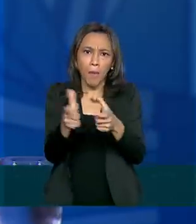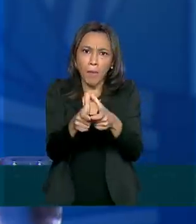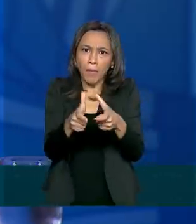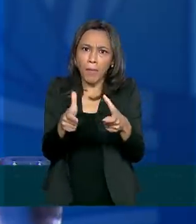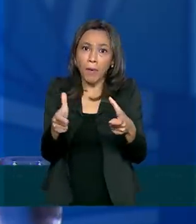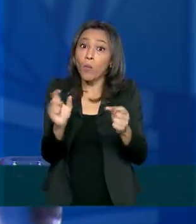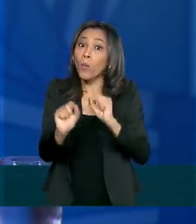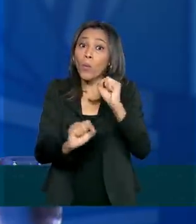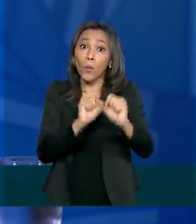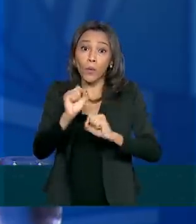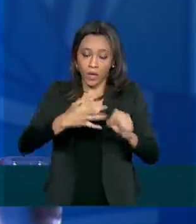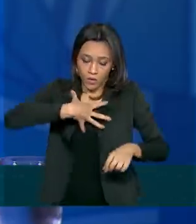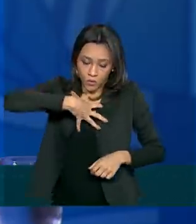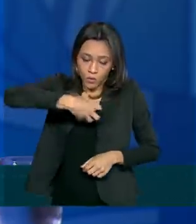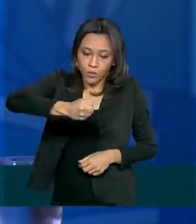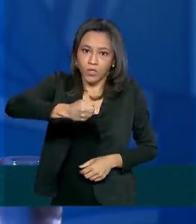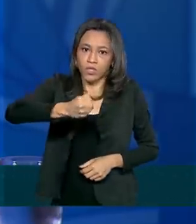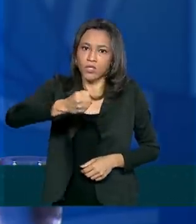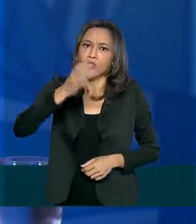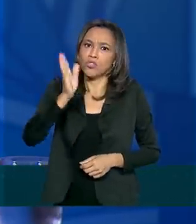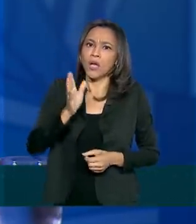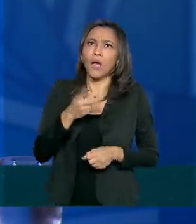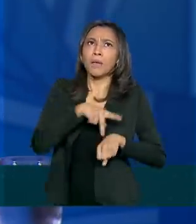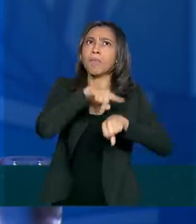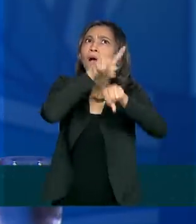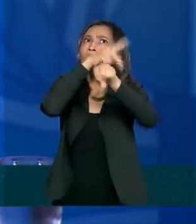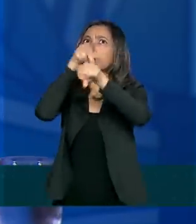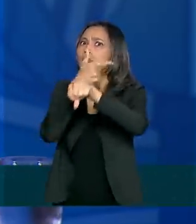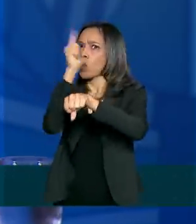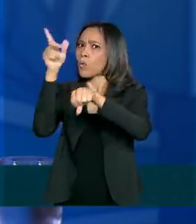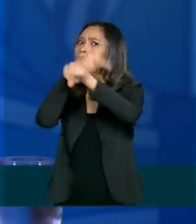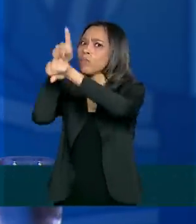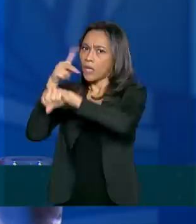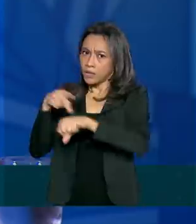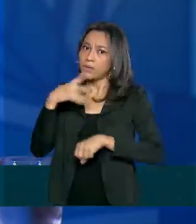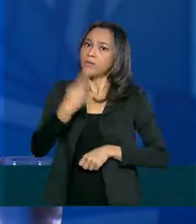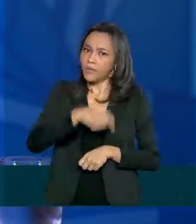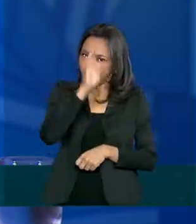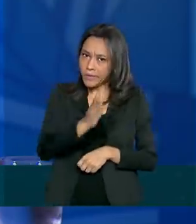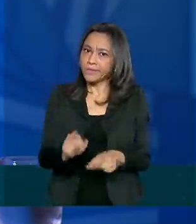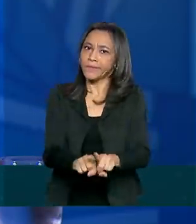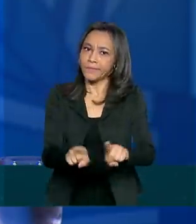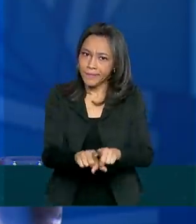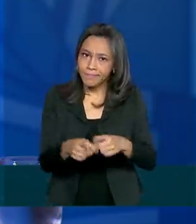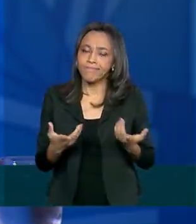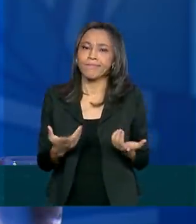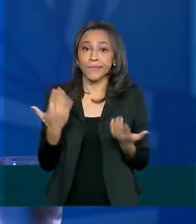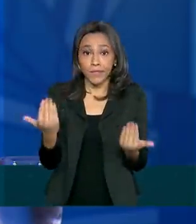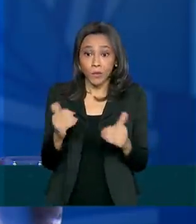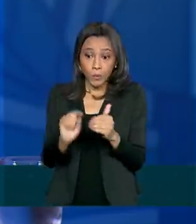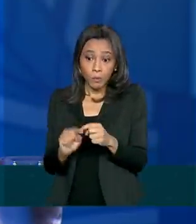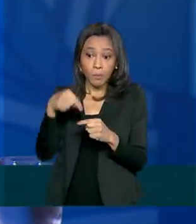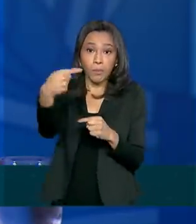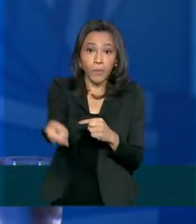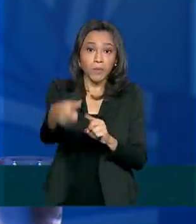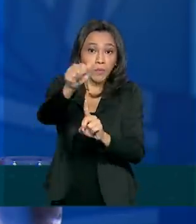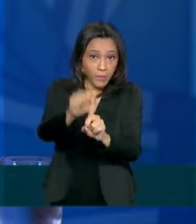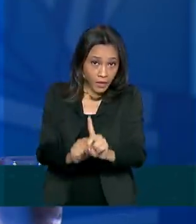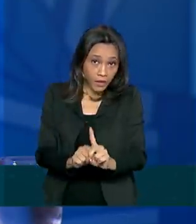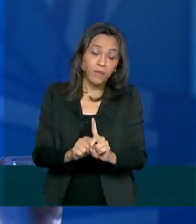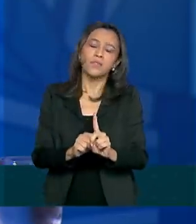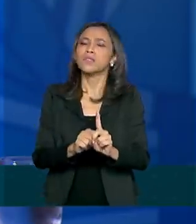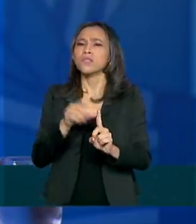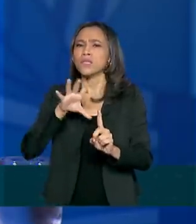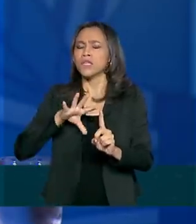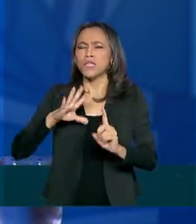suicídio já constatado em outros países e também já constatado no Brasil. Então, a partir do próximo mês, estaremos, através